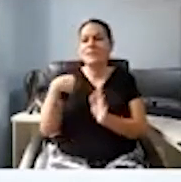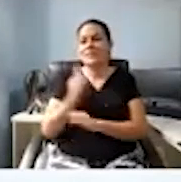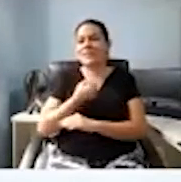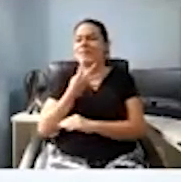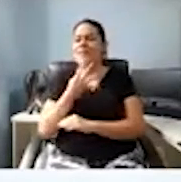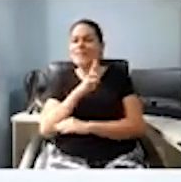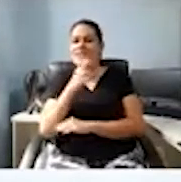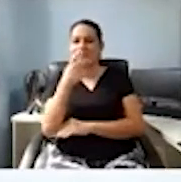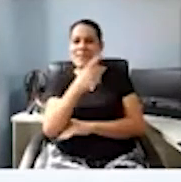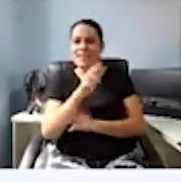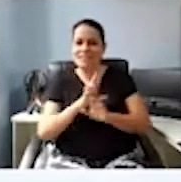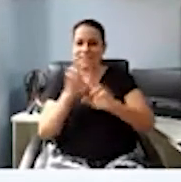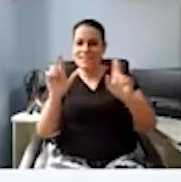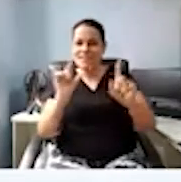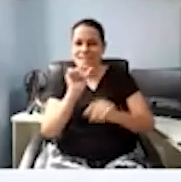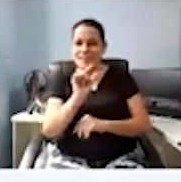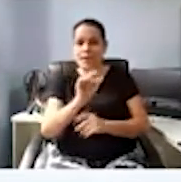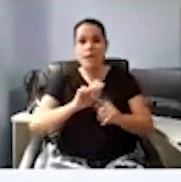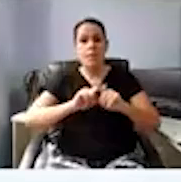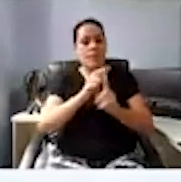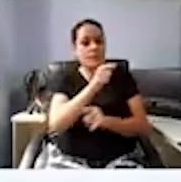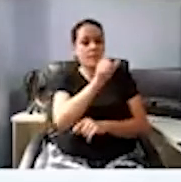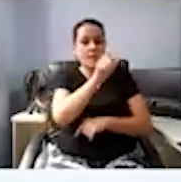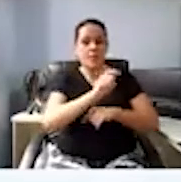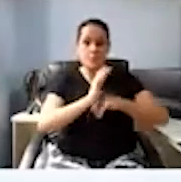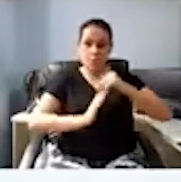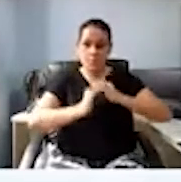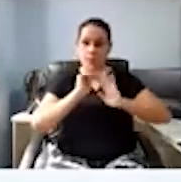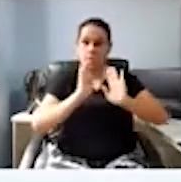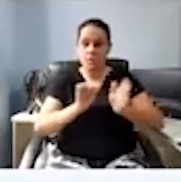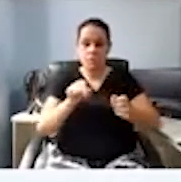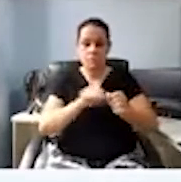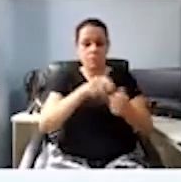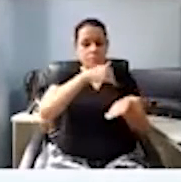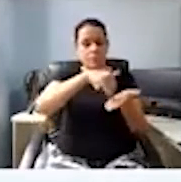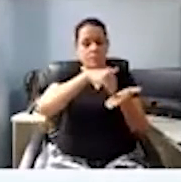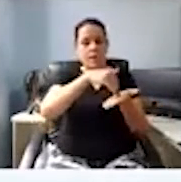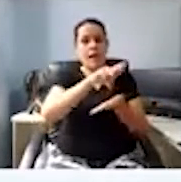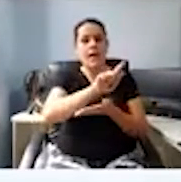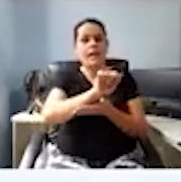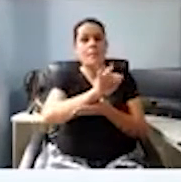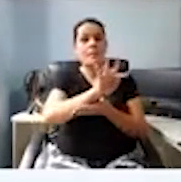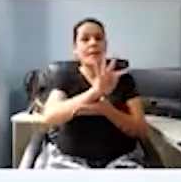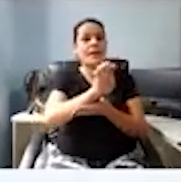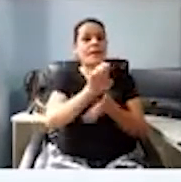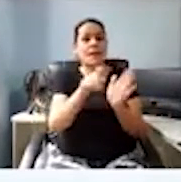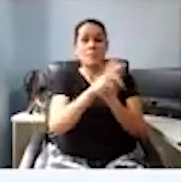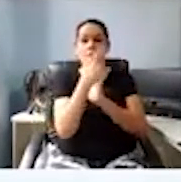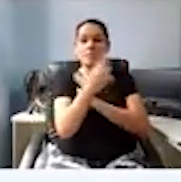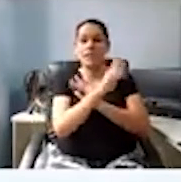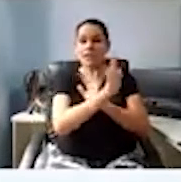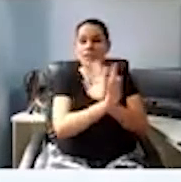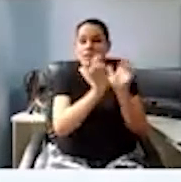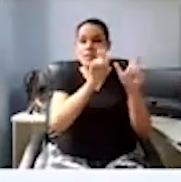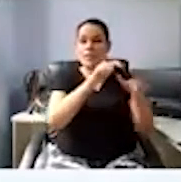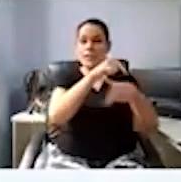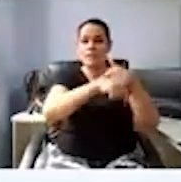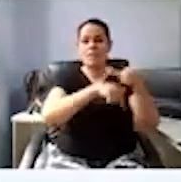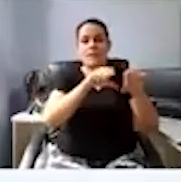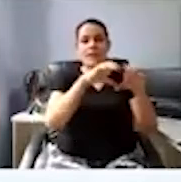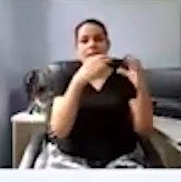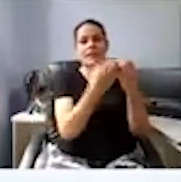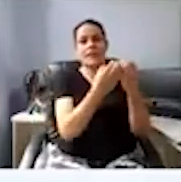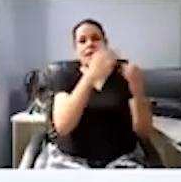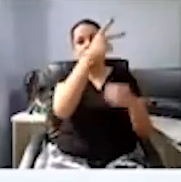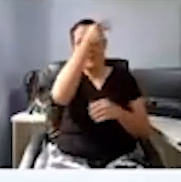E ele está já em seu gabinete, nos dando uma entrevista hoje, diretamente do seu gabinete, lá na Câmara Municipal